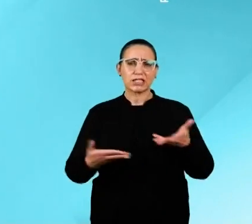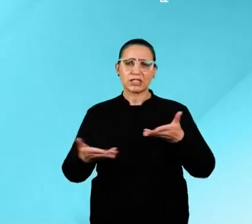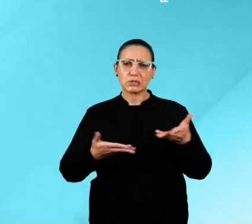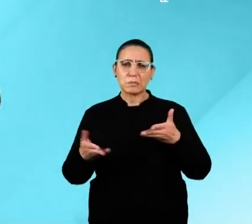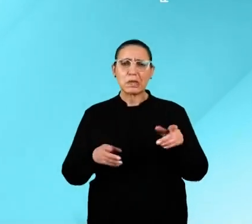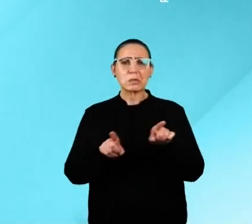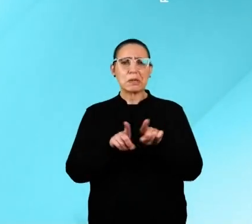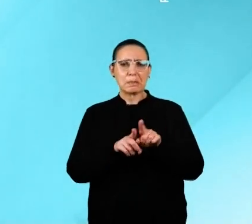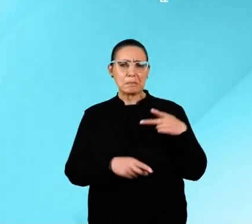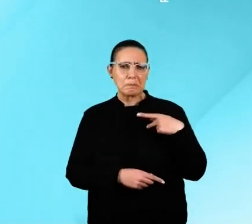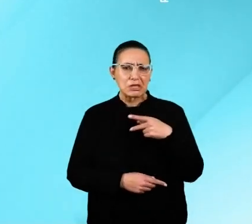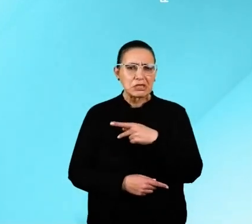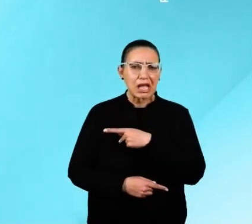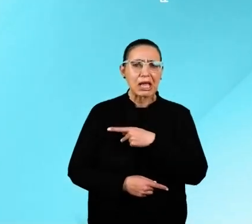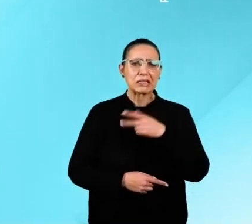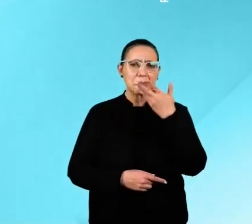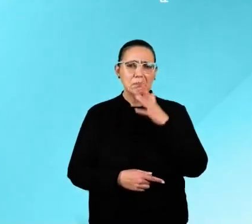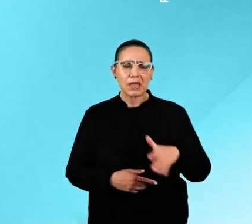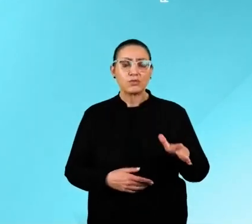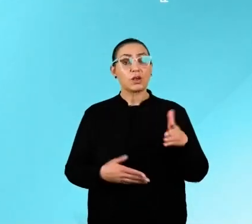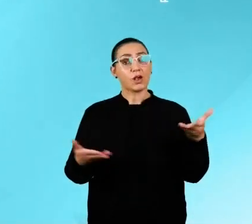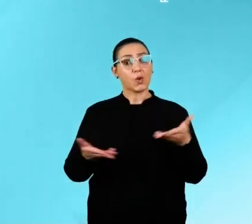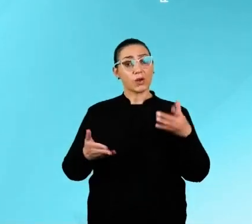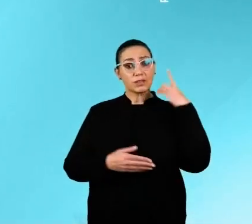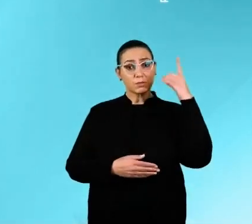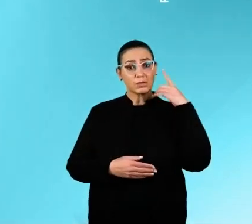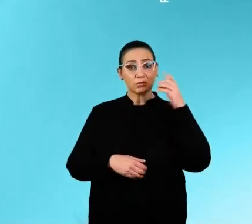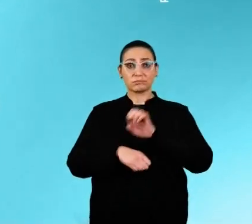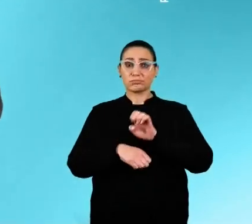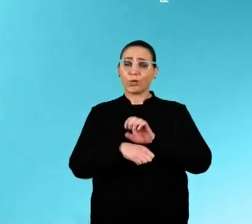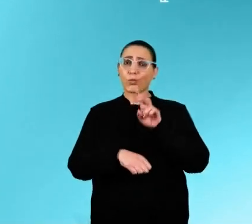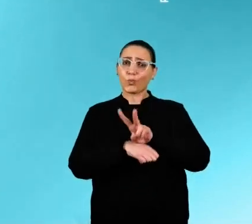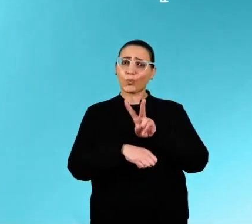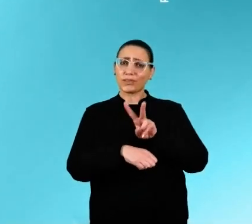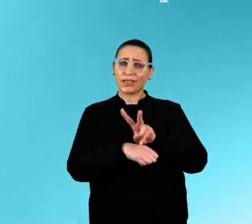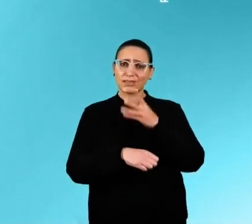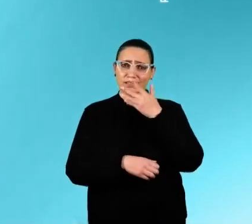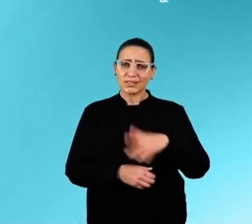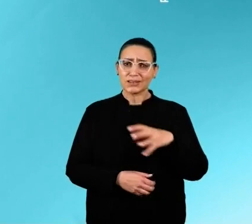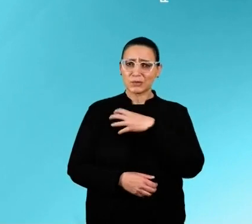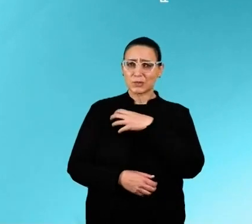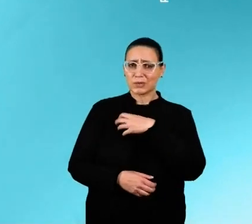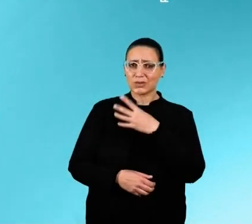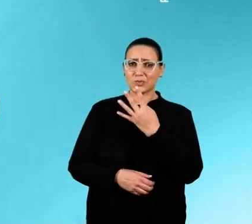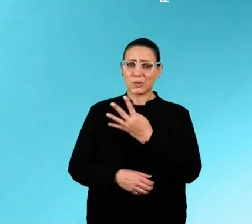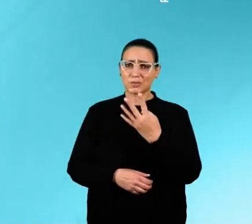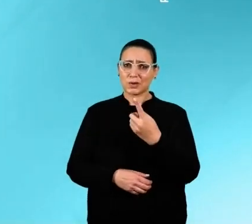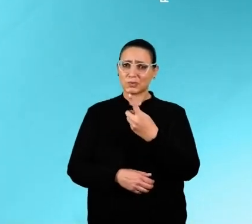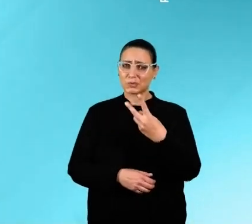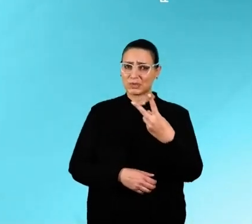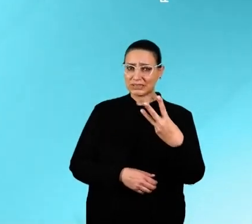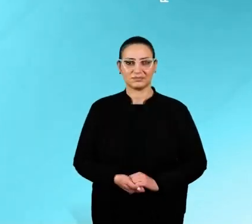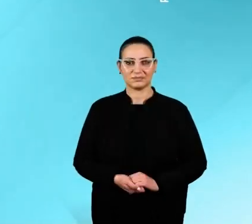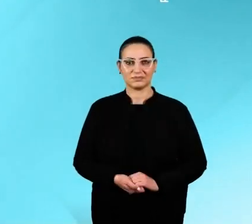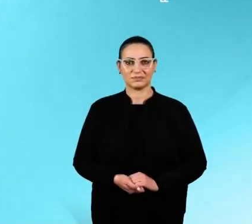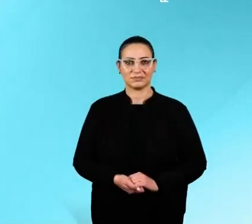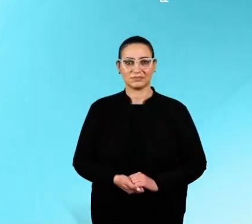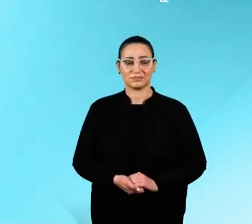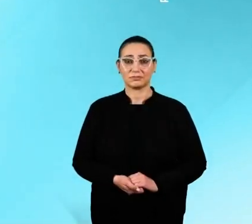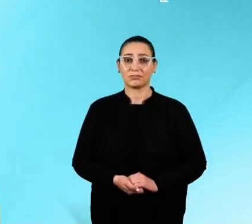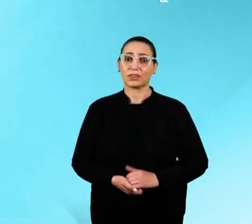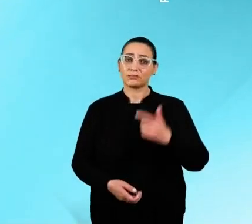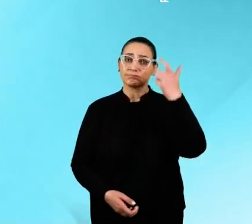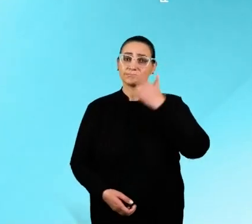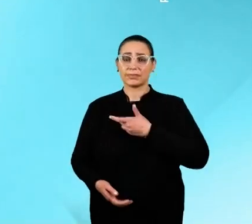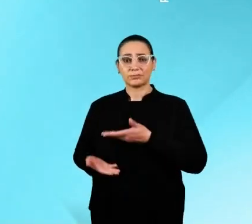vagas e criamos atendimento pediátrico 24 horas. Como deputado estadual, queremos cuidar das crianças do nosso Rio Grande. Conto contigo, 44, 1, 2, 3. Sou